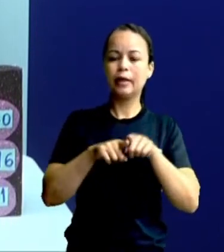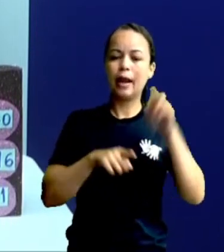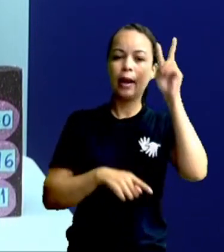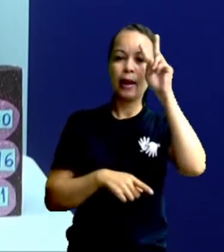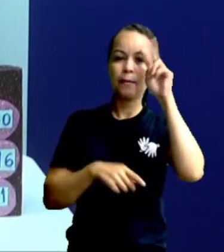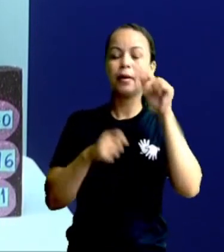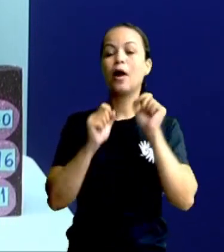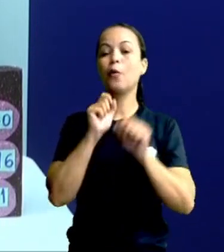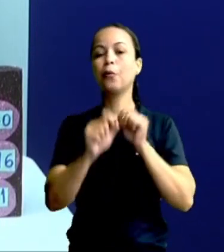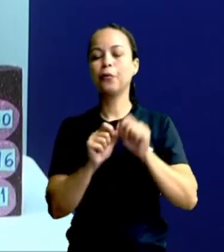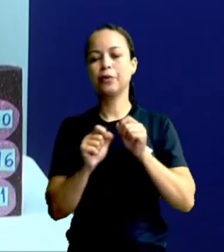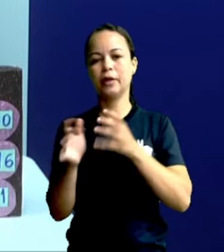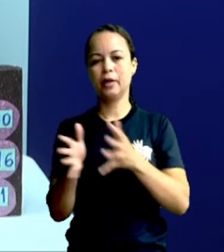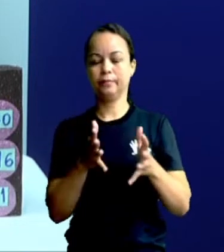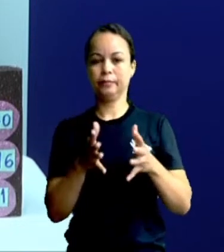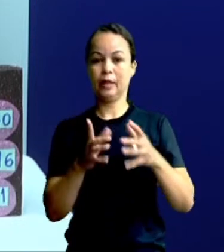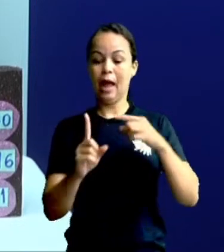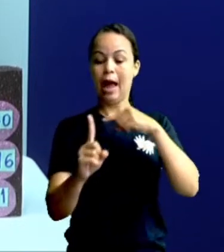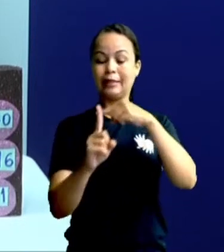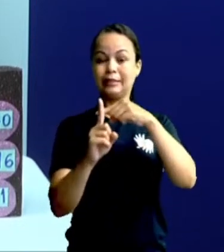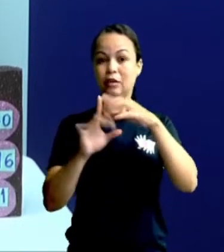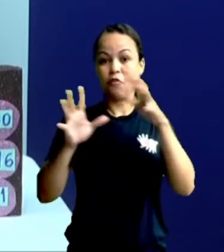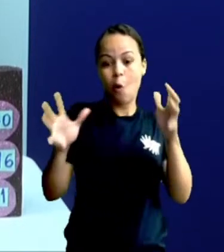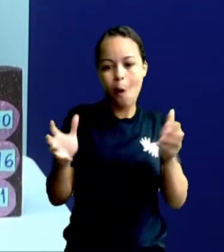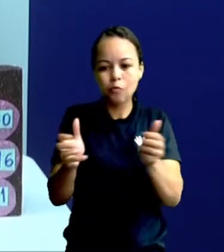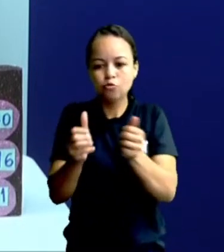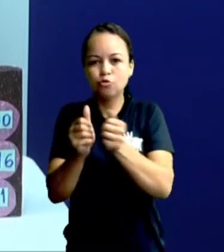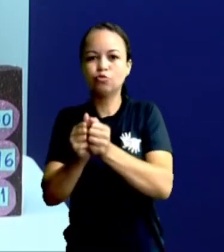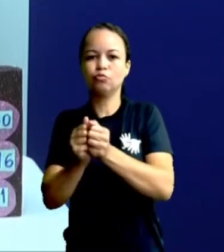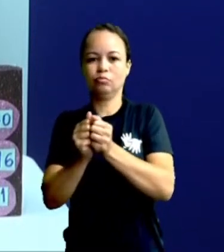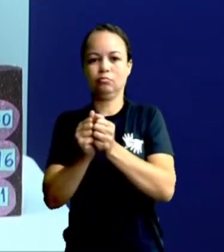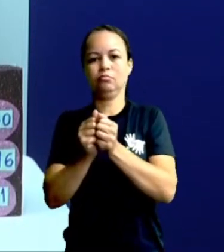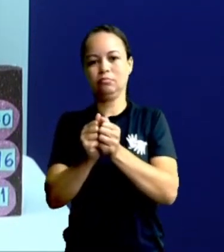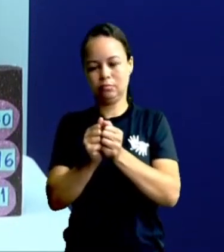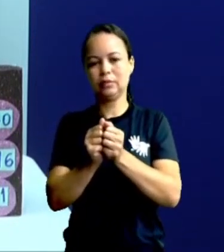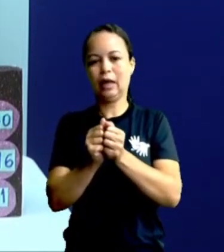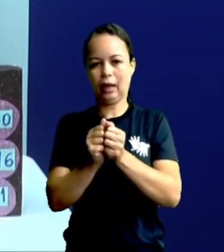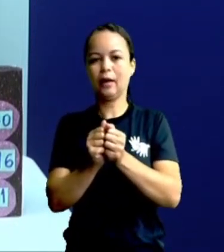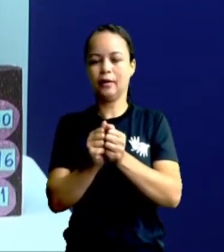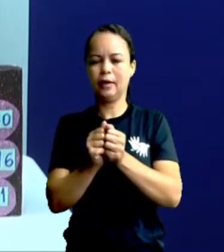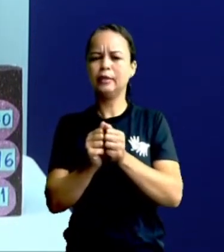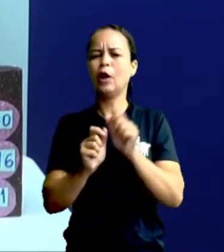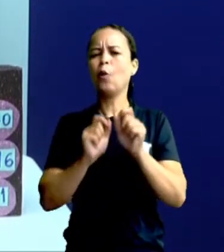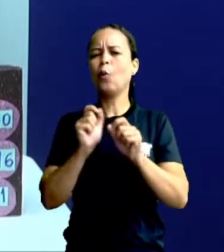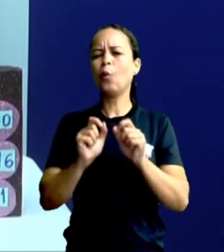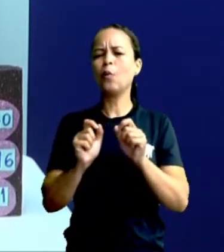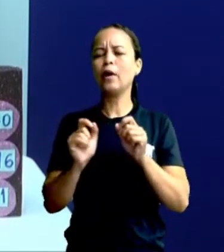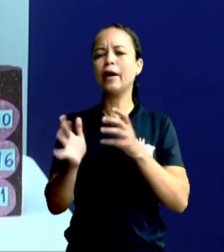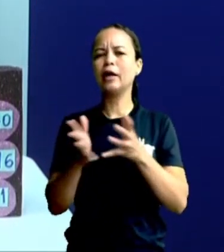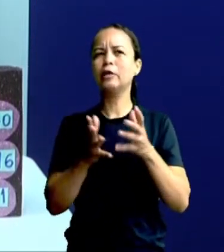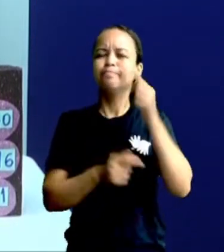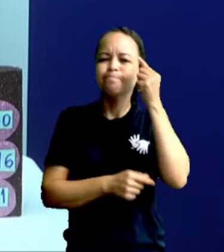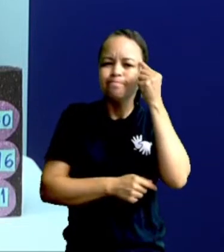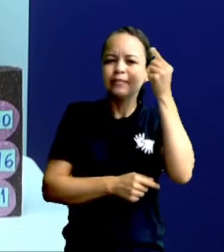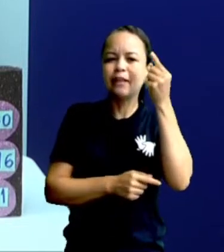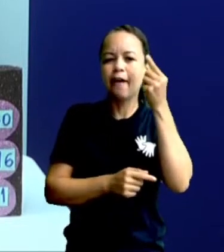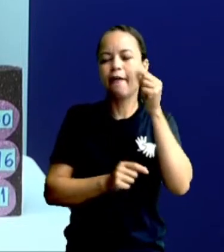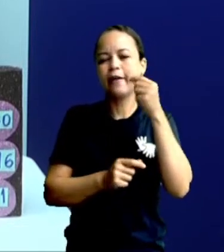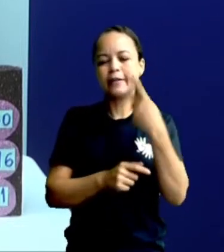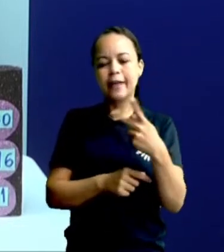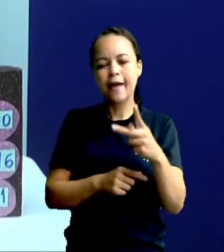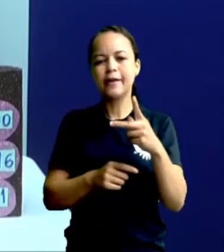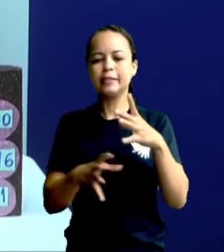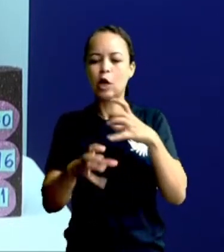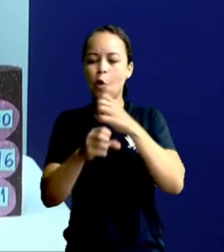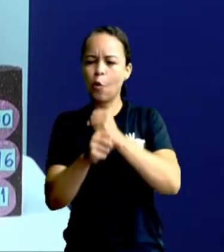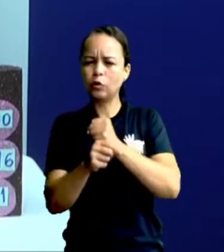a adição, eu vou juntar valores. Então, a gente tem que descobrir qual é a ideia dessa continha. O que é